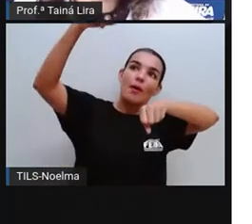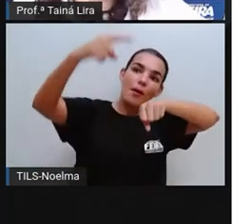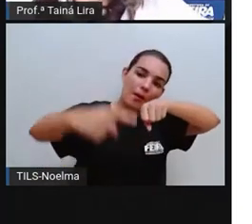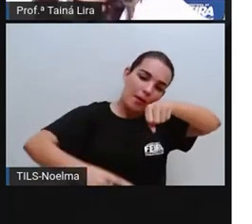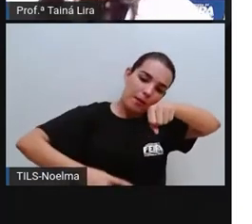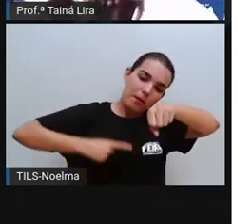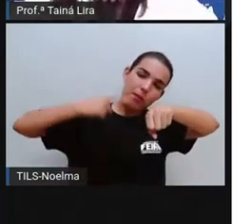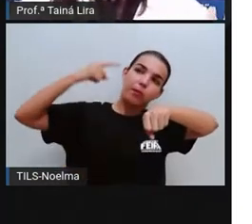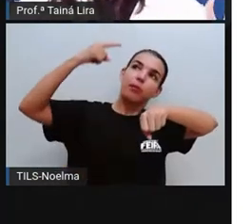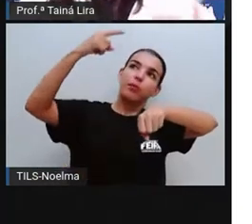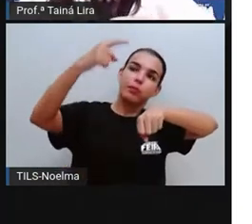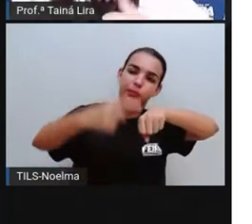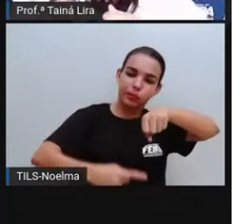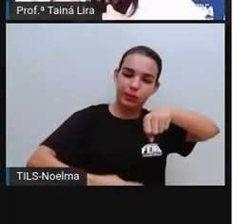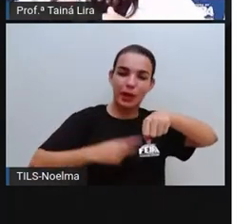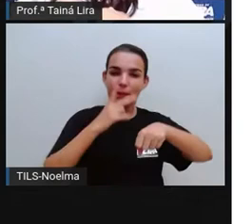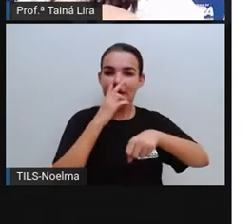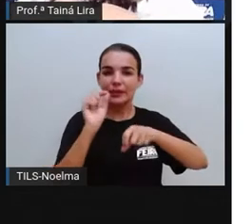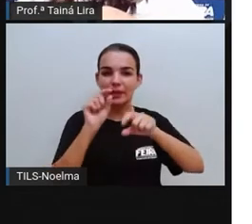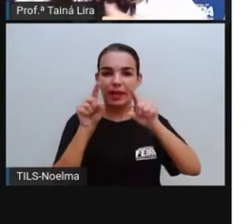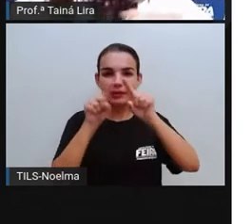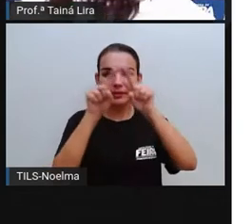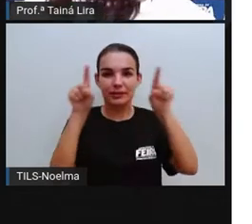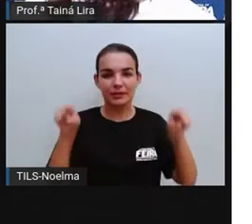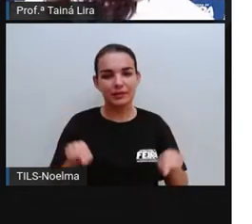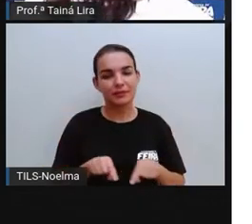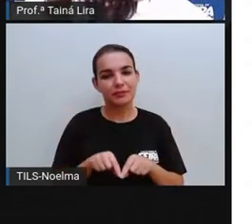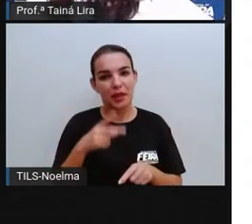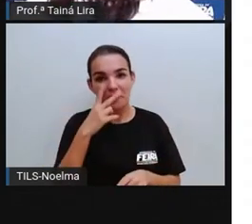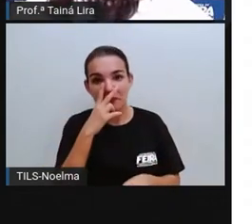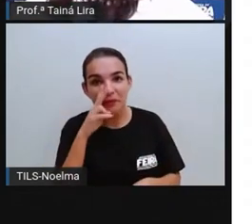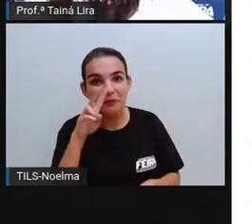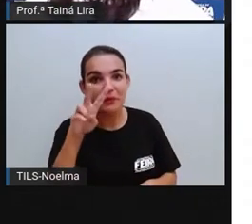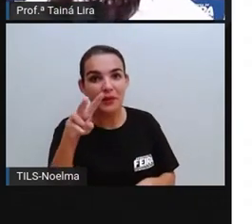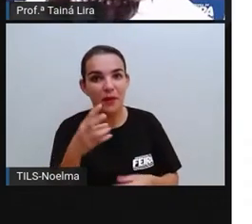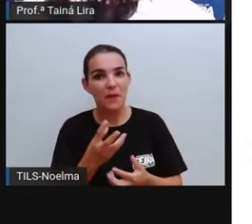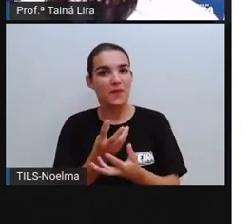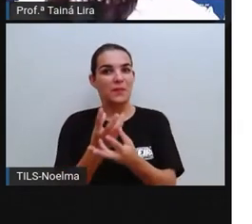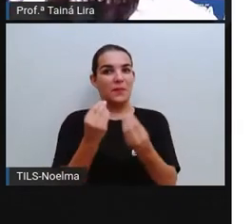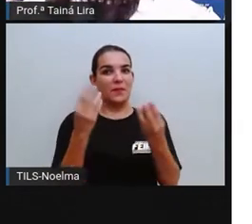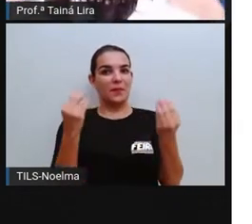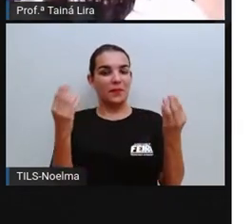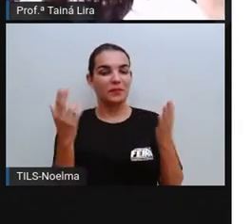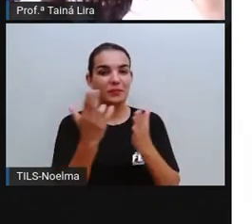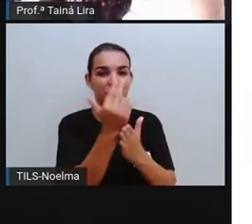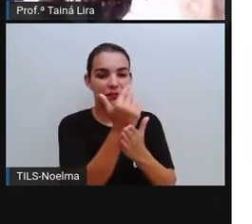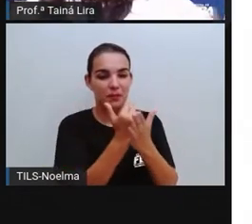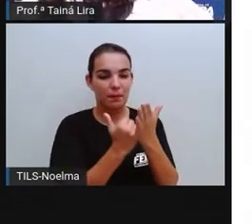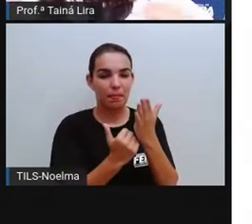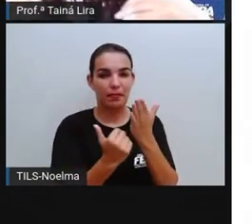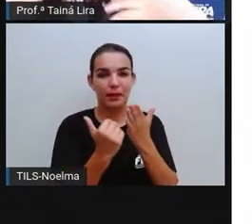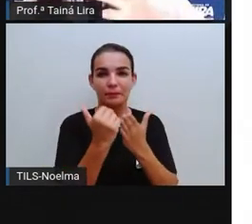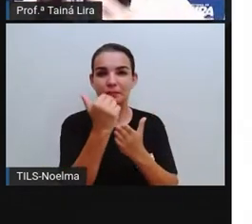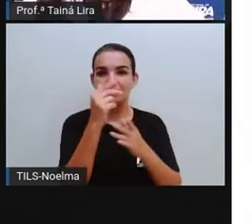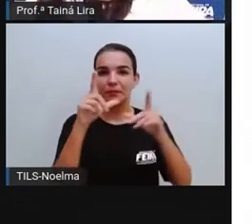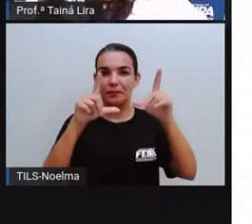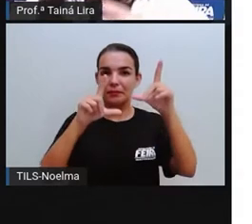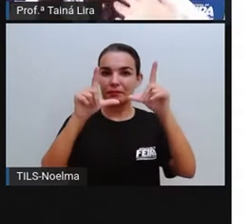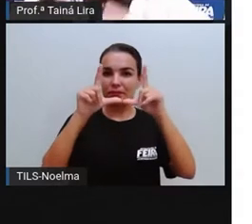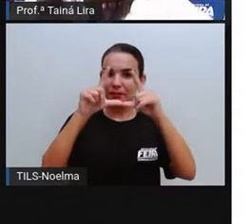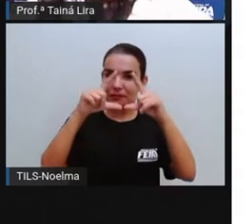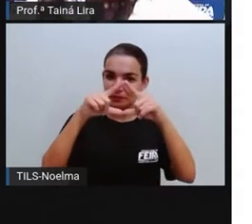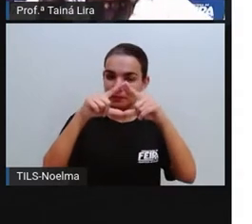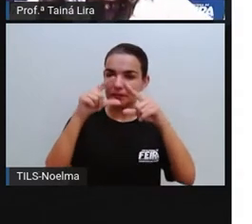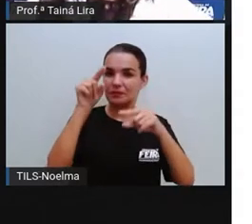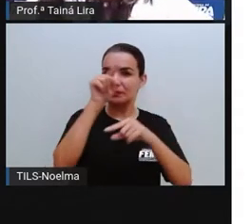certo? Então, essa imagem aí, olha lá quantas figuras geométricas, né? E também quantos objetos que lembram, né, o